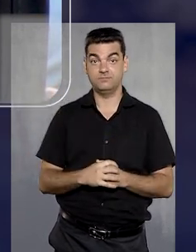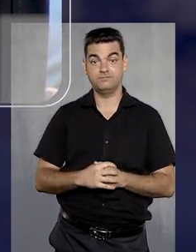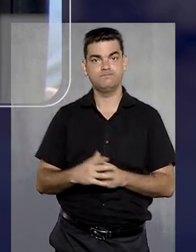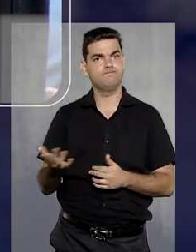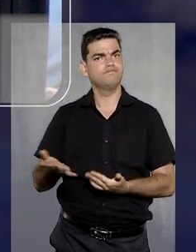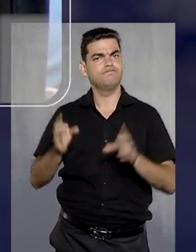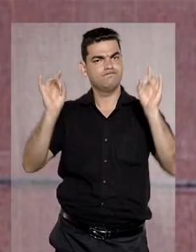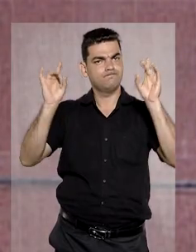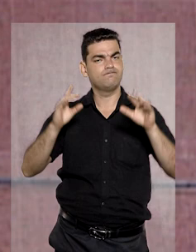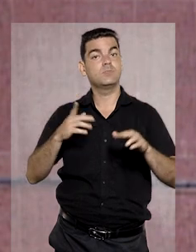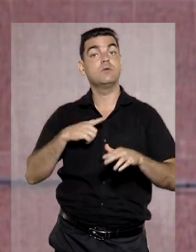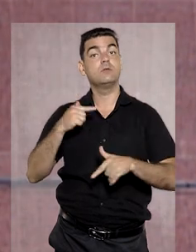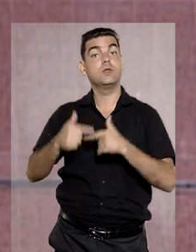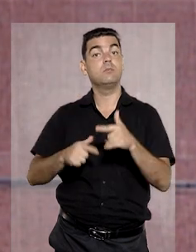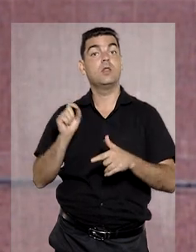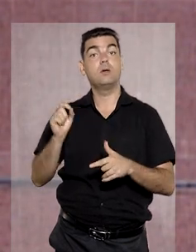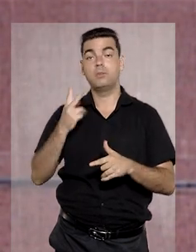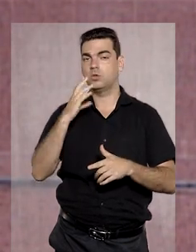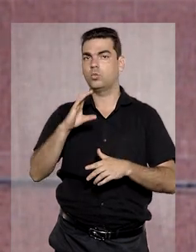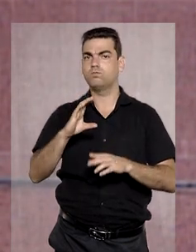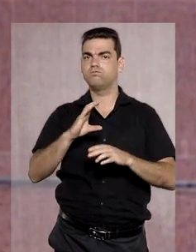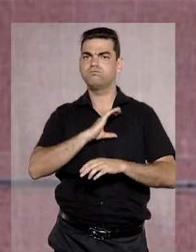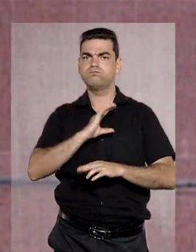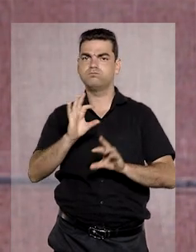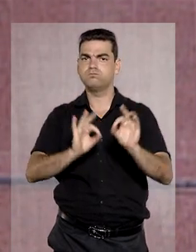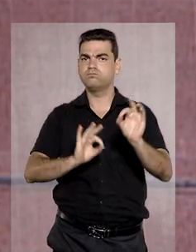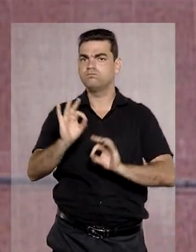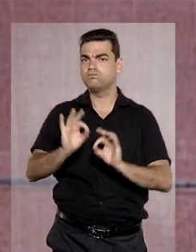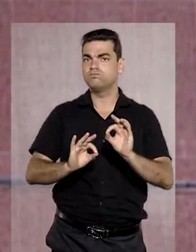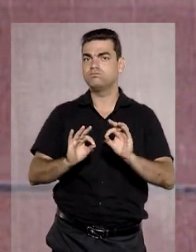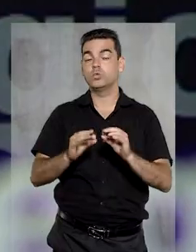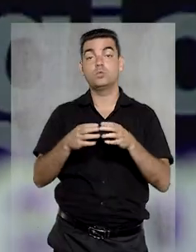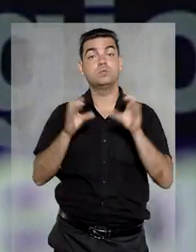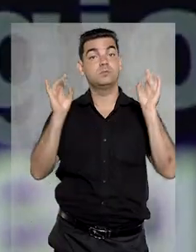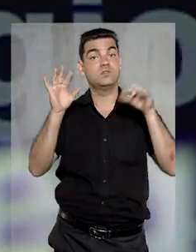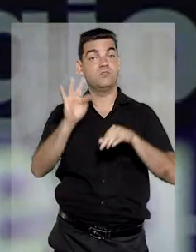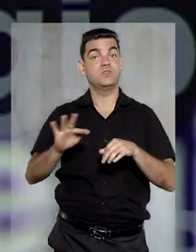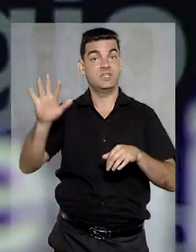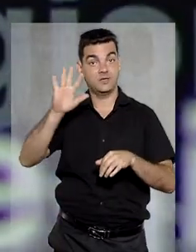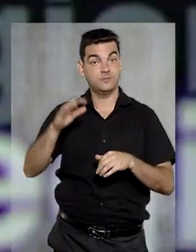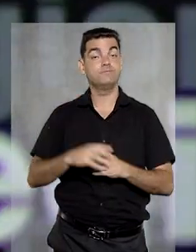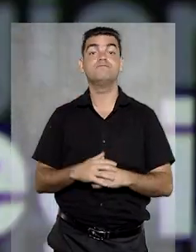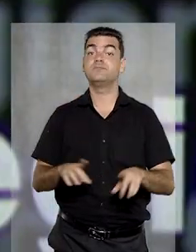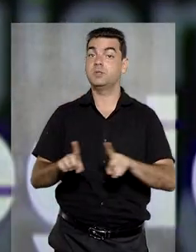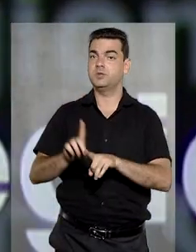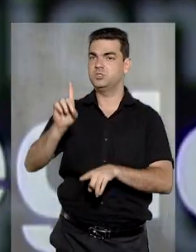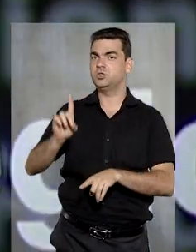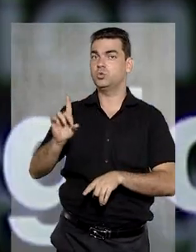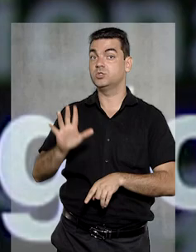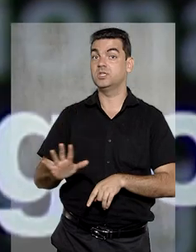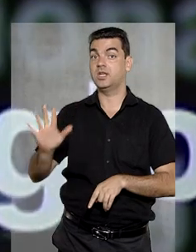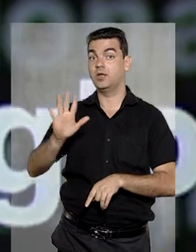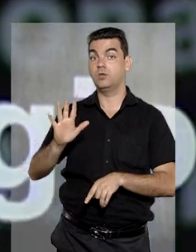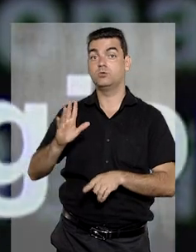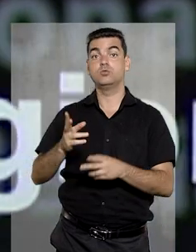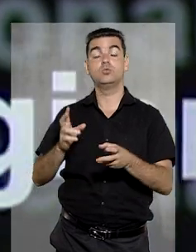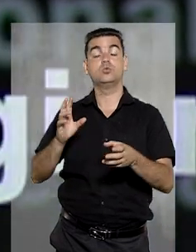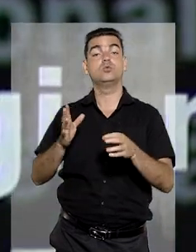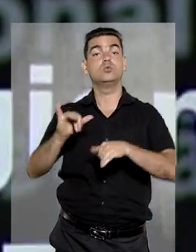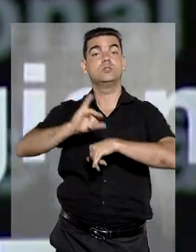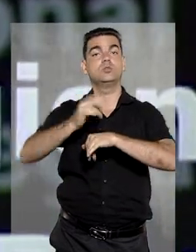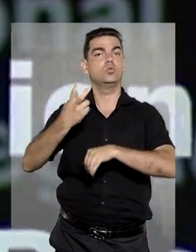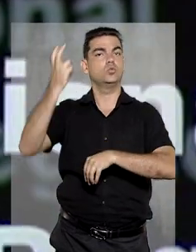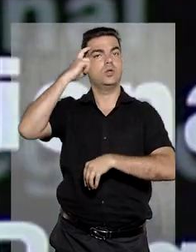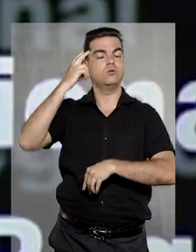na Justiça Federal, com destaque para as passagens como coordenador dos Juizados Especiais Federais e diretor